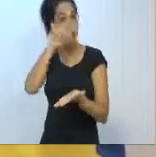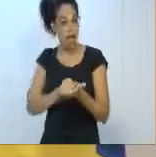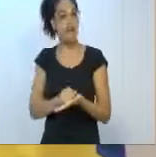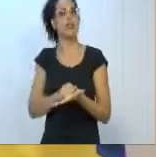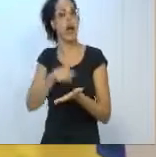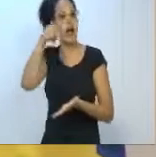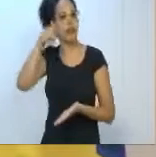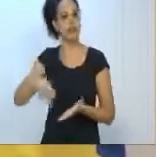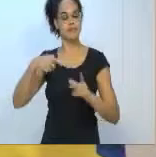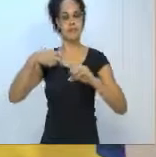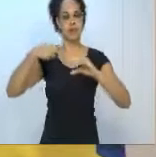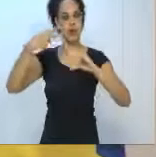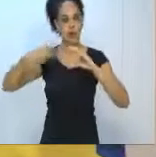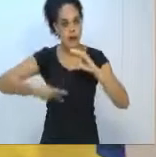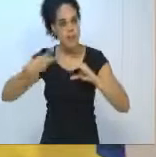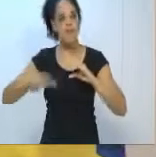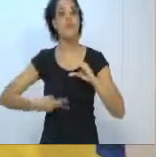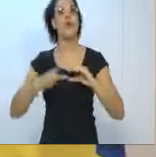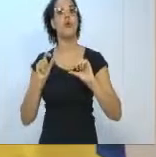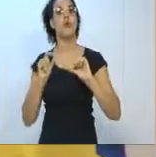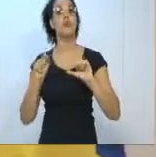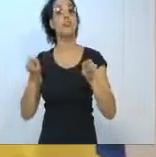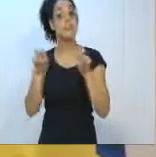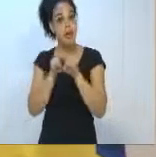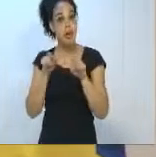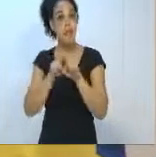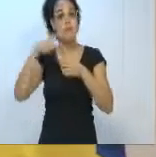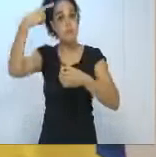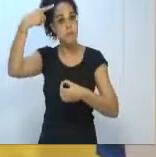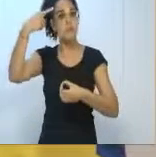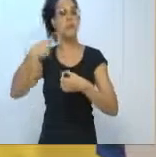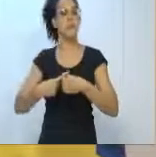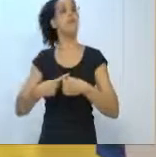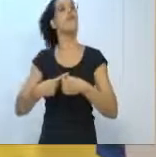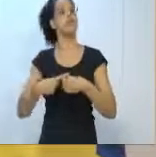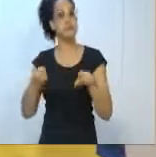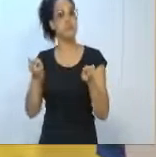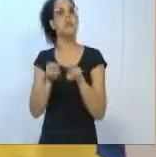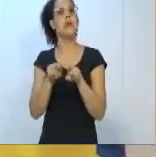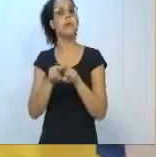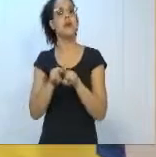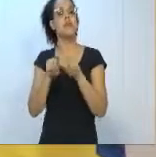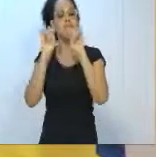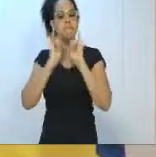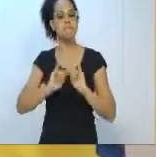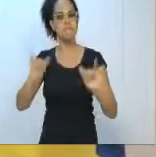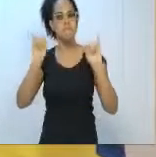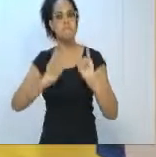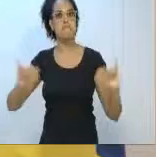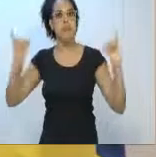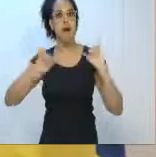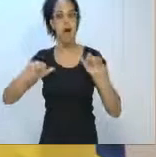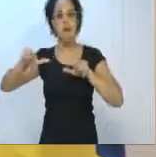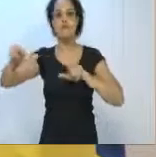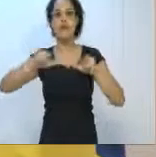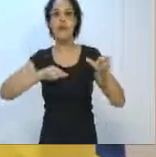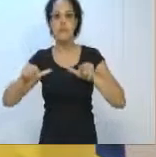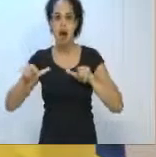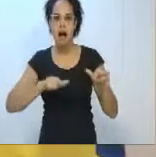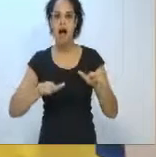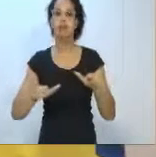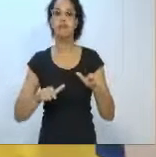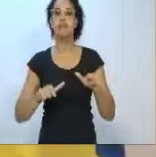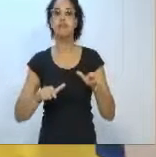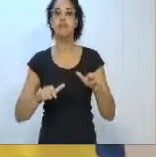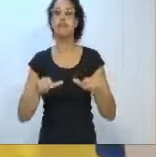desta casa, em todo o município da cidade de Blumenau, será divulgado o trabalho que o Douglas